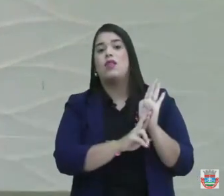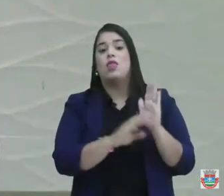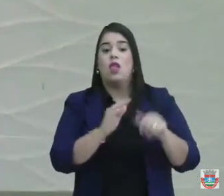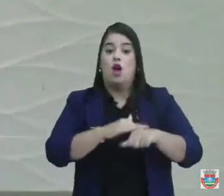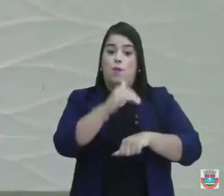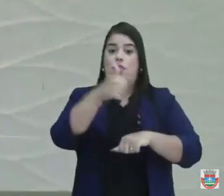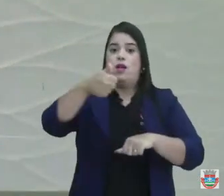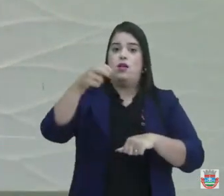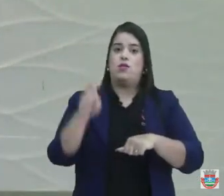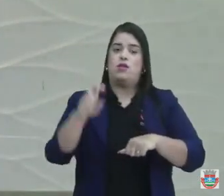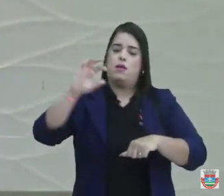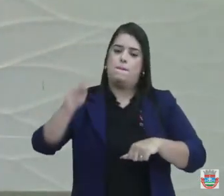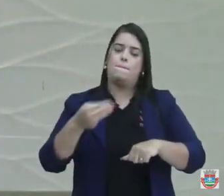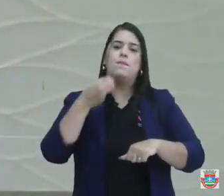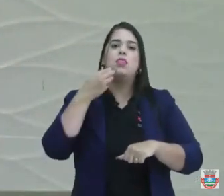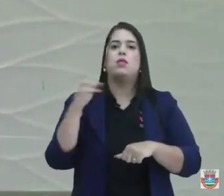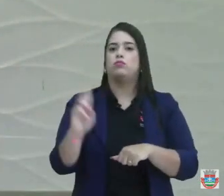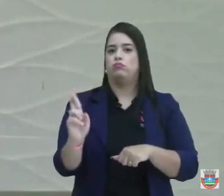15 milhões de reais?